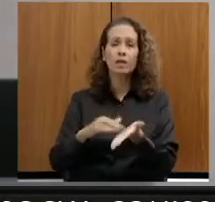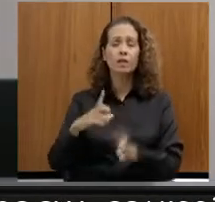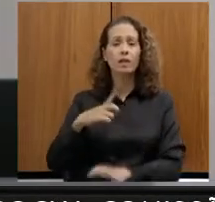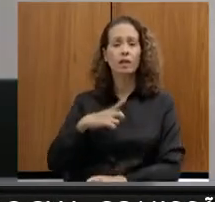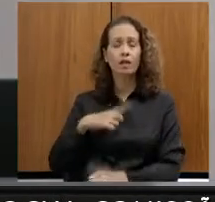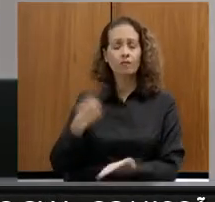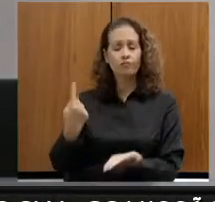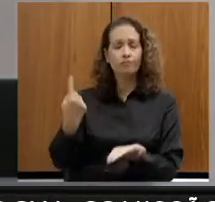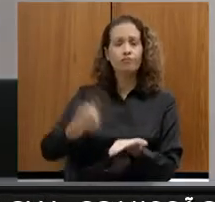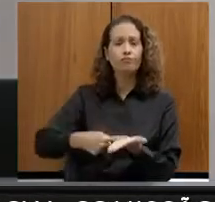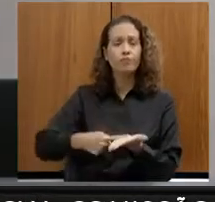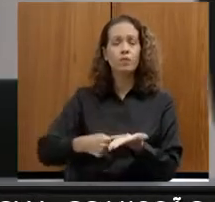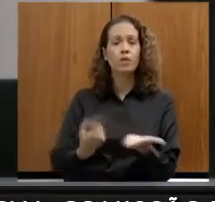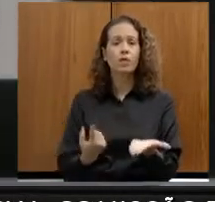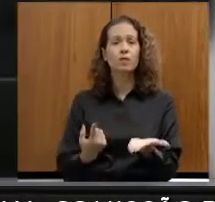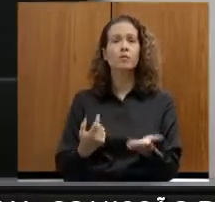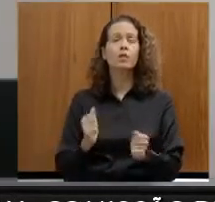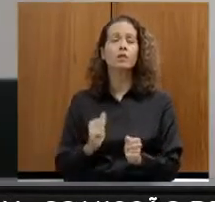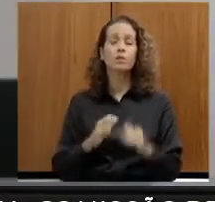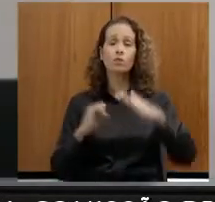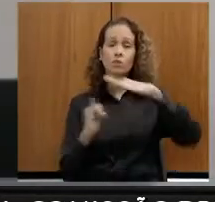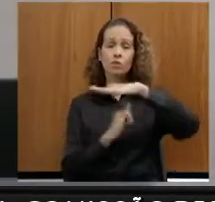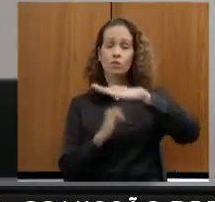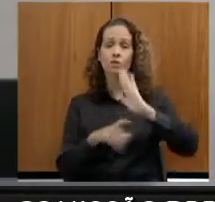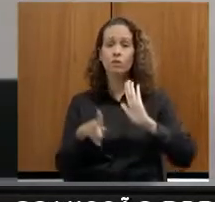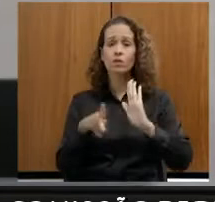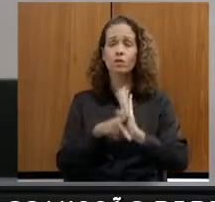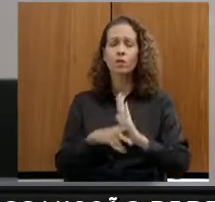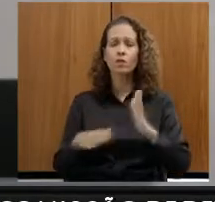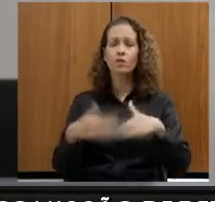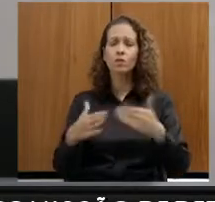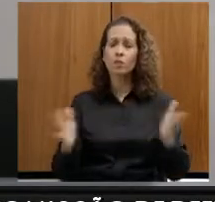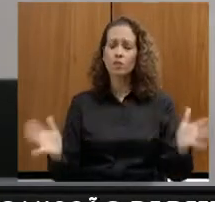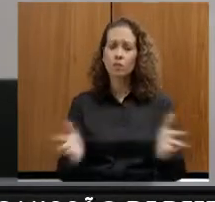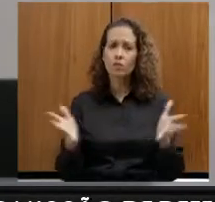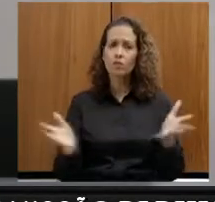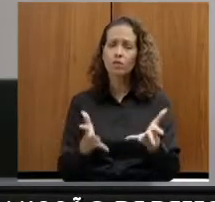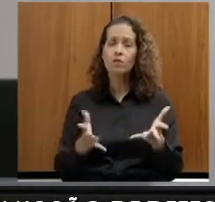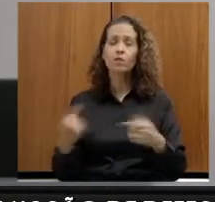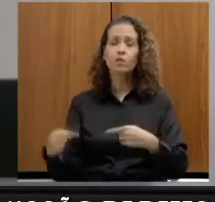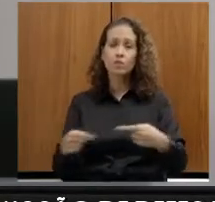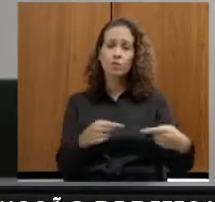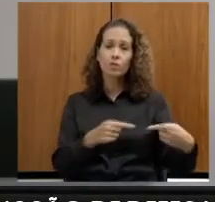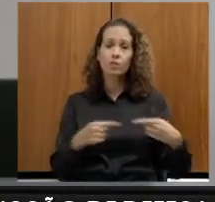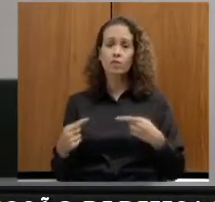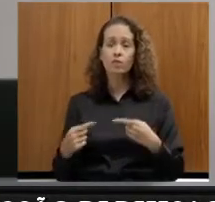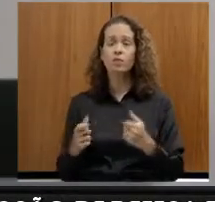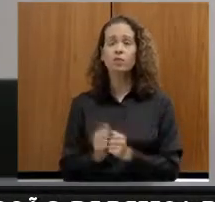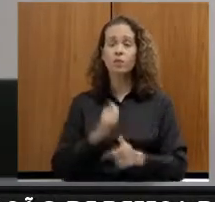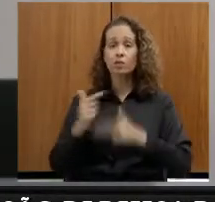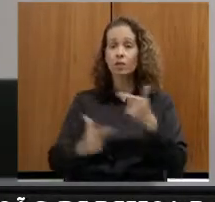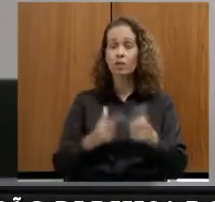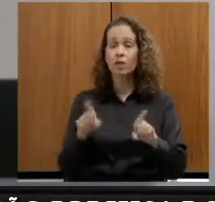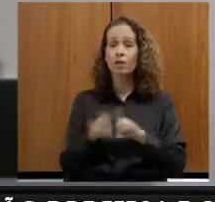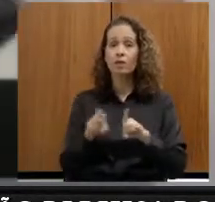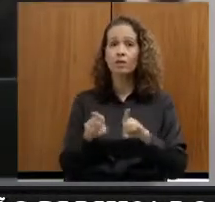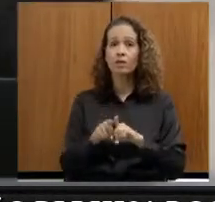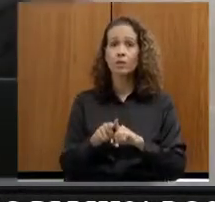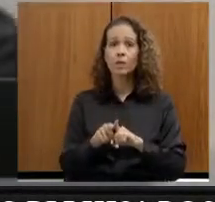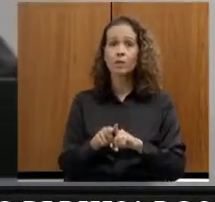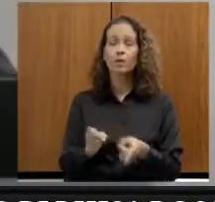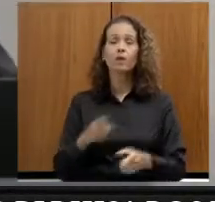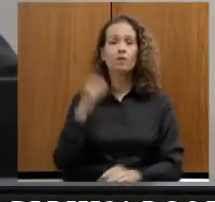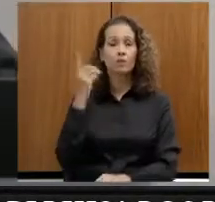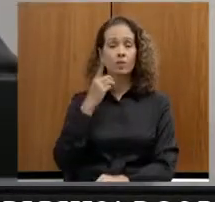sua determinação institucional de promover políticas públicas de trabalho e emprego. Autor, deputado